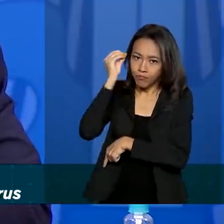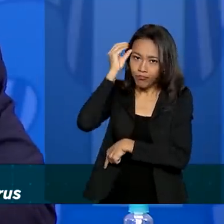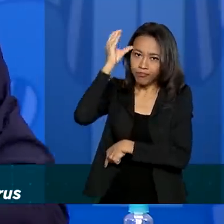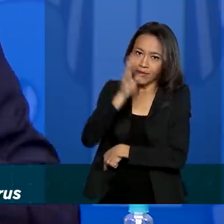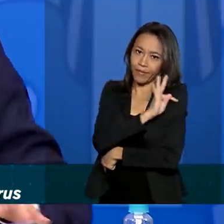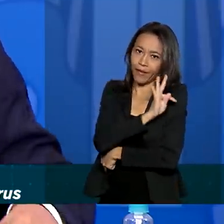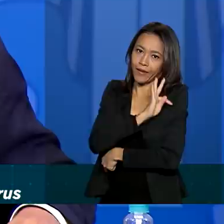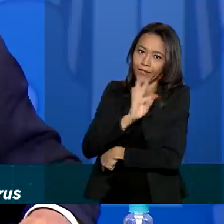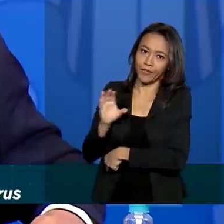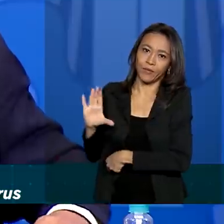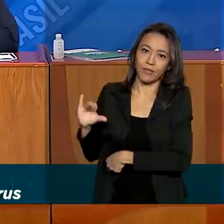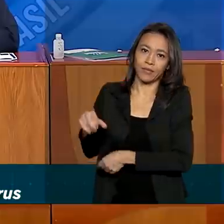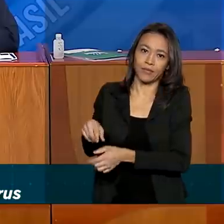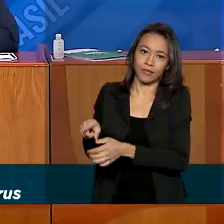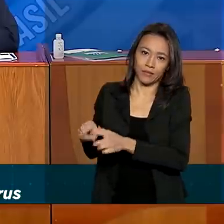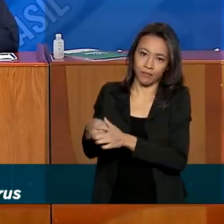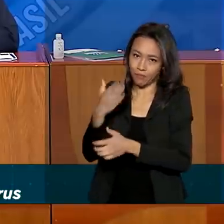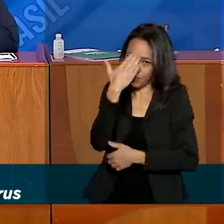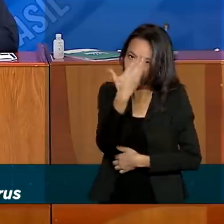medicina. Obrigado.